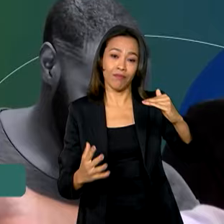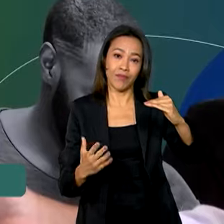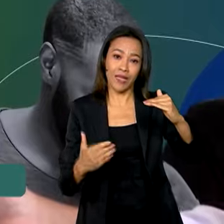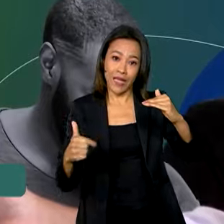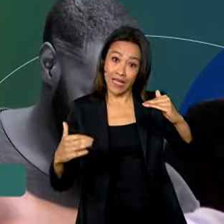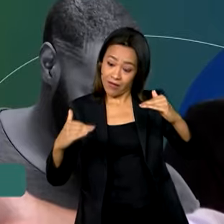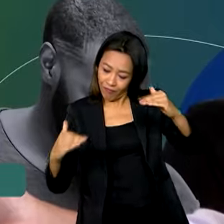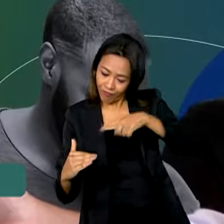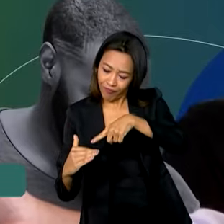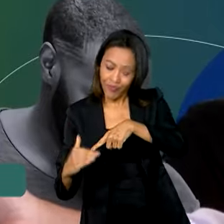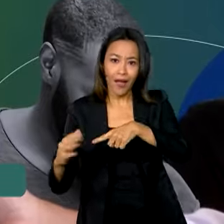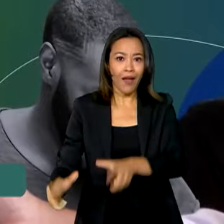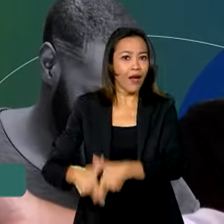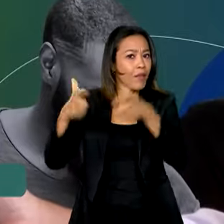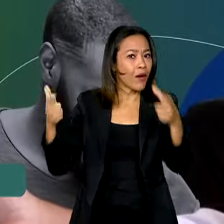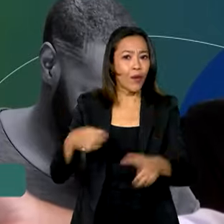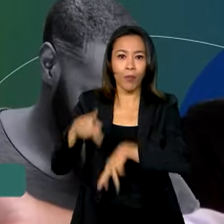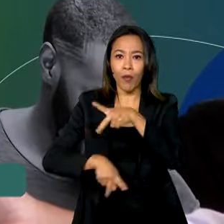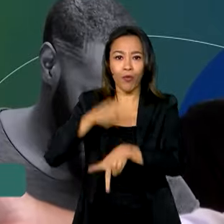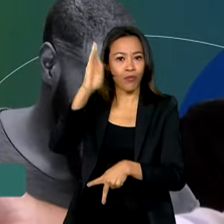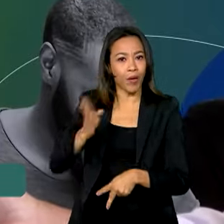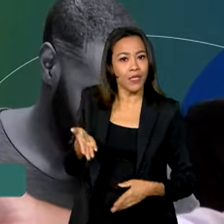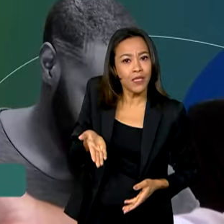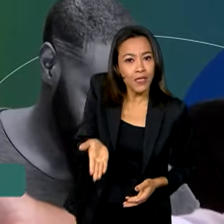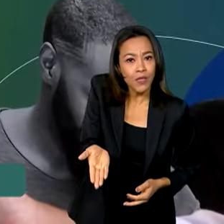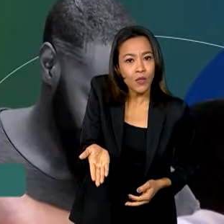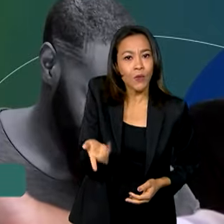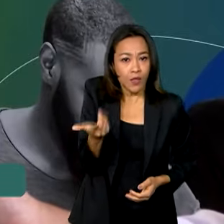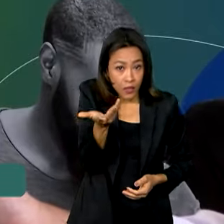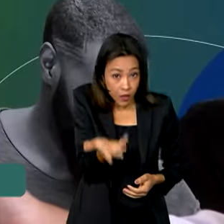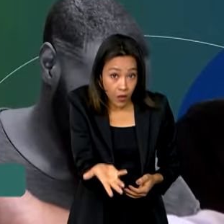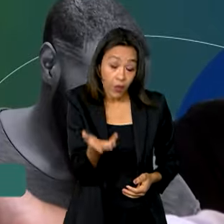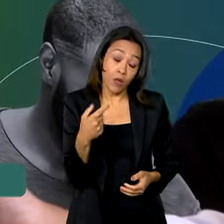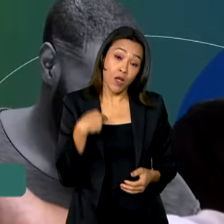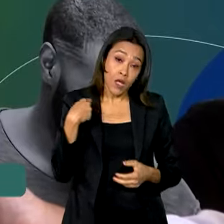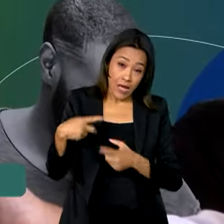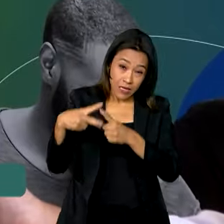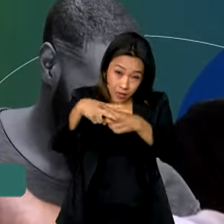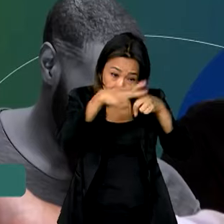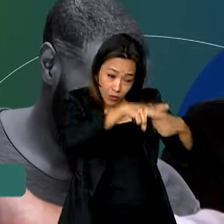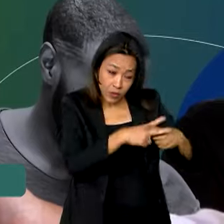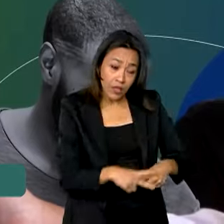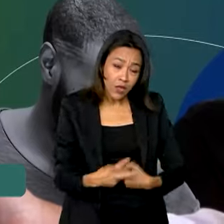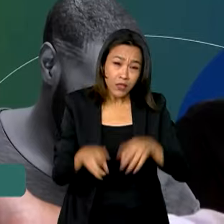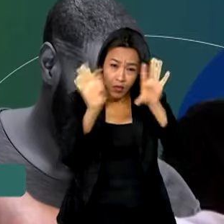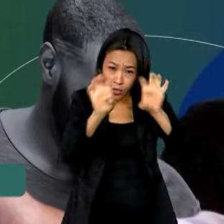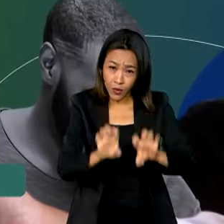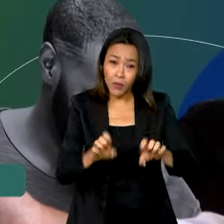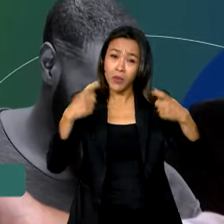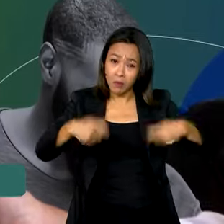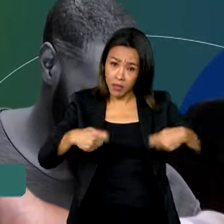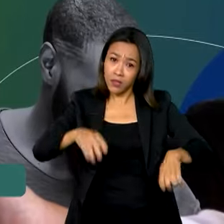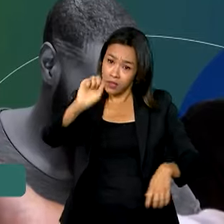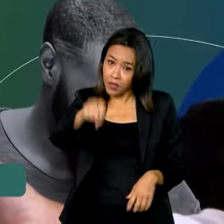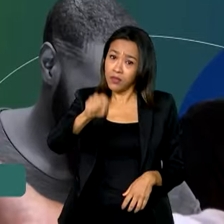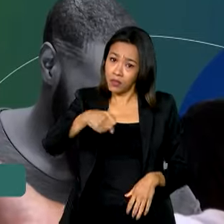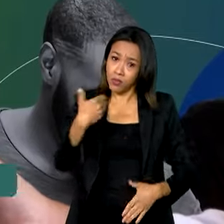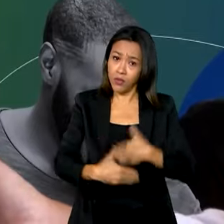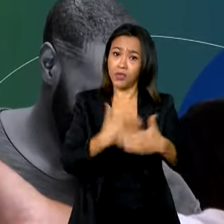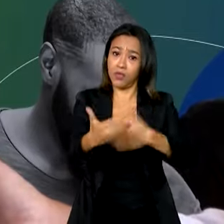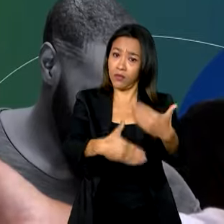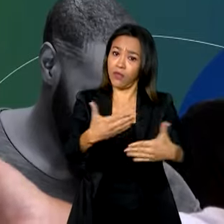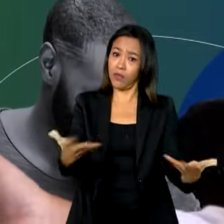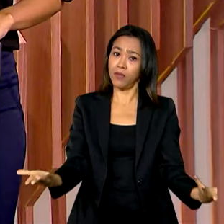ficando para trás é a maior parte da população brasileira. Então, fazer essas reformas estruturais implica fazer reformas, sim, de desenvolvimento de